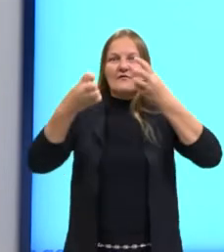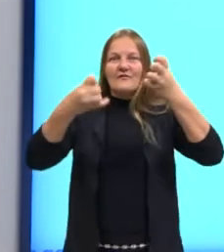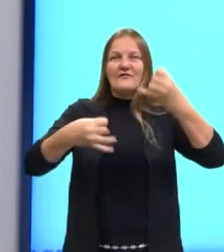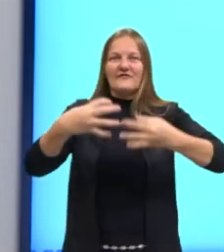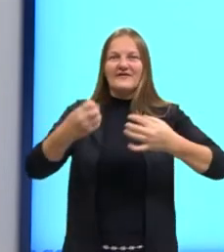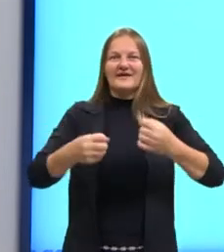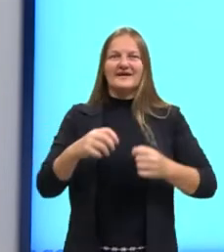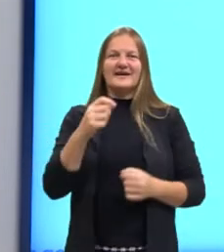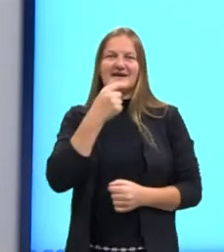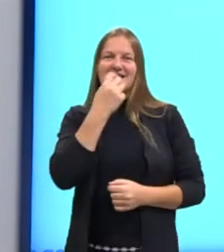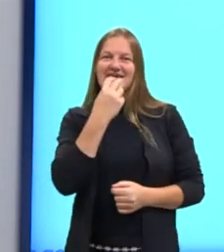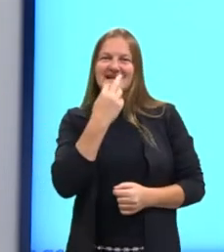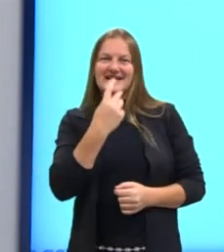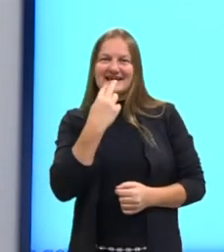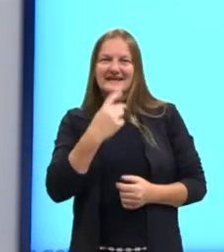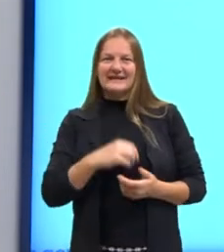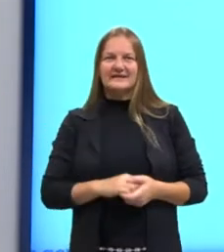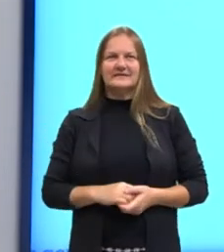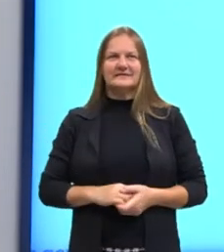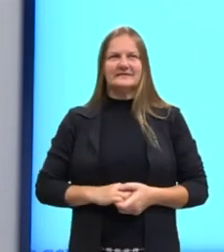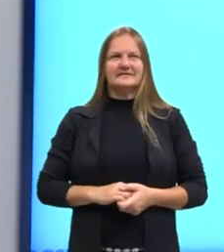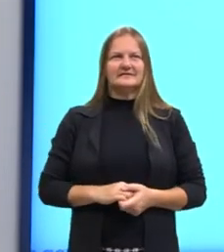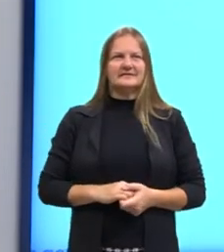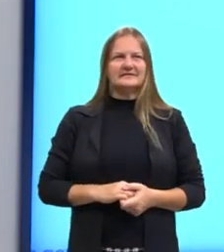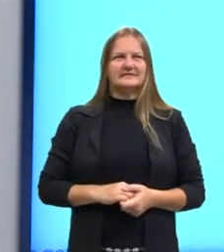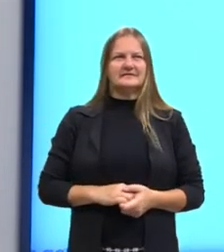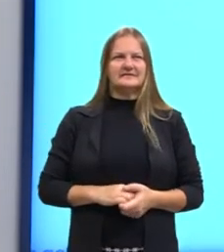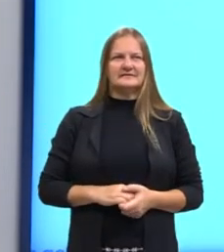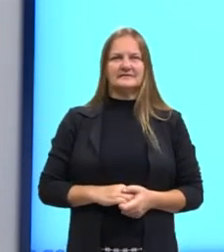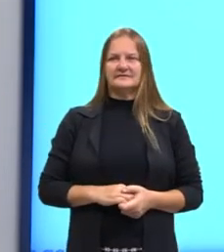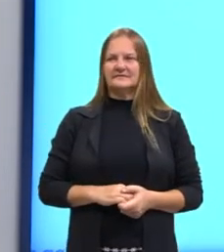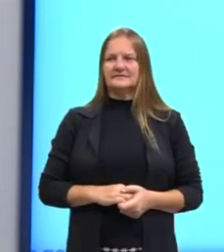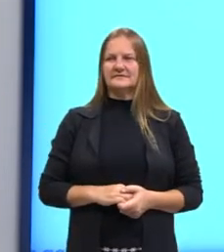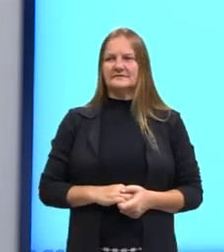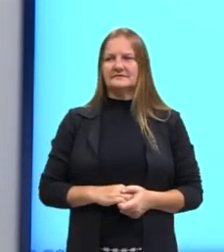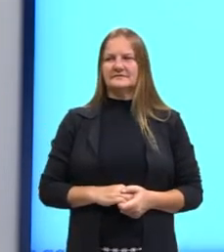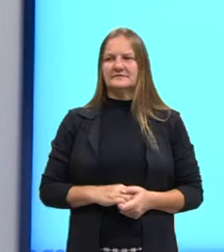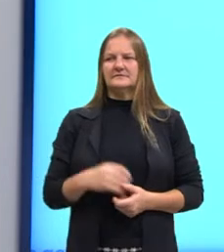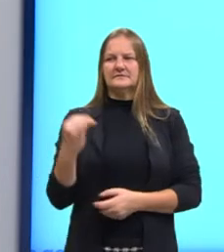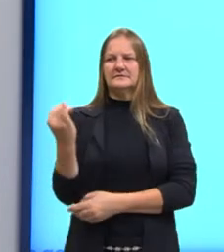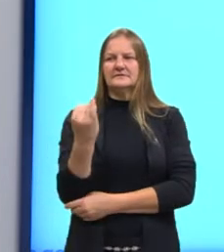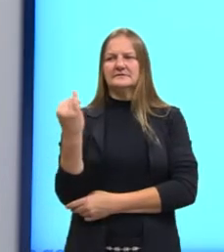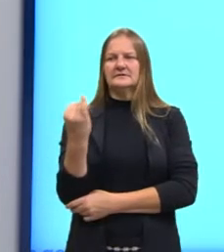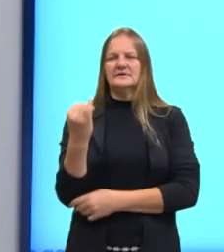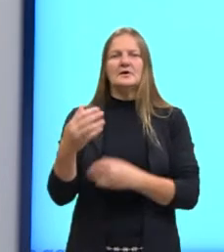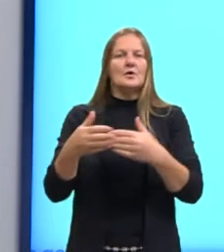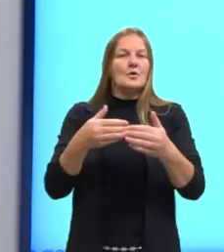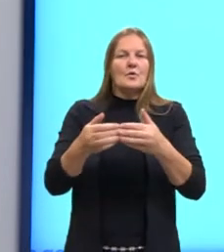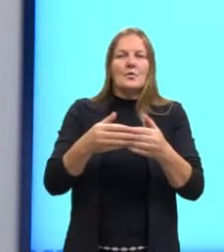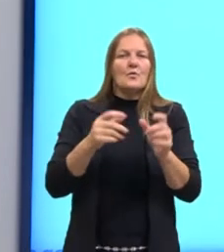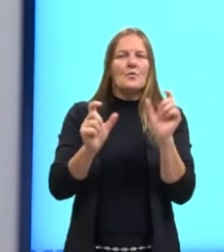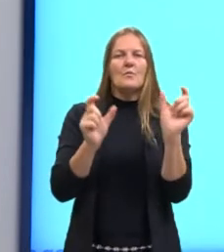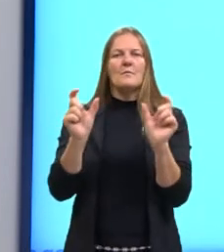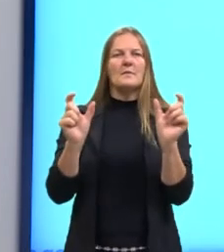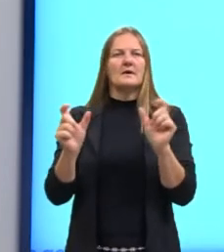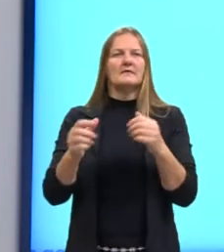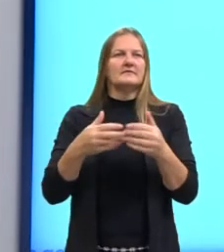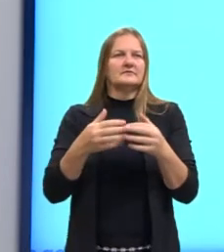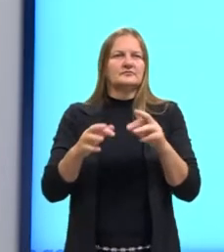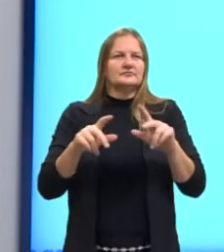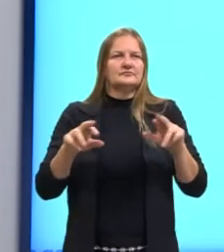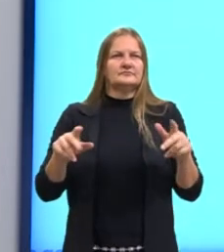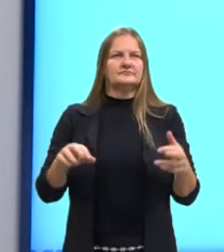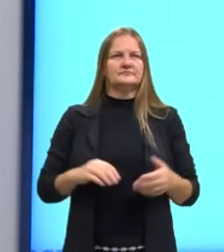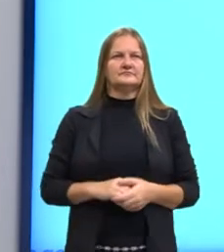trabalho, eu vou falar em inglês e vou soletrar uma por uma e vou colocar a importância. peguei palavras quaisquer, peguei palavras aleatórias.